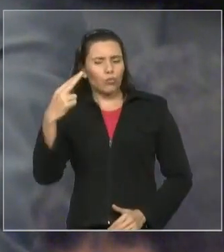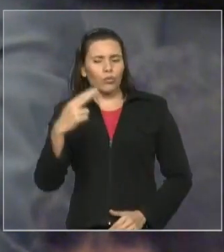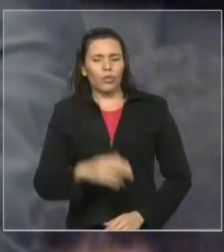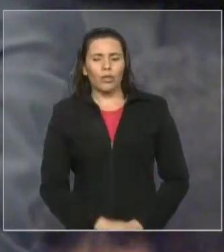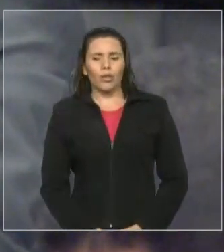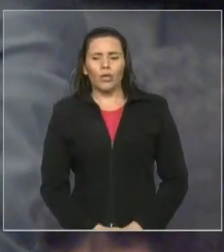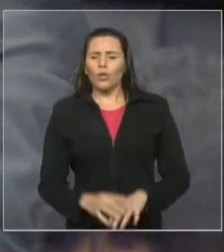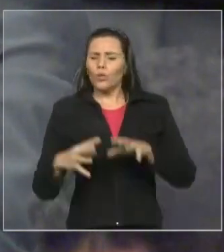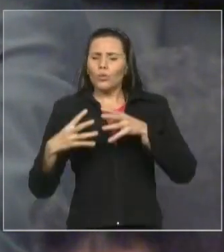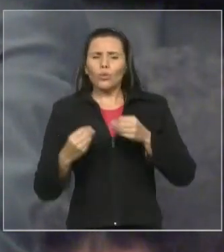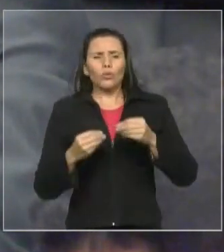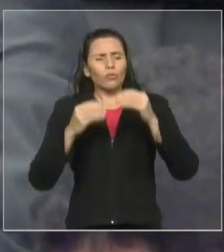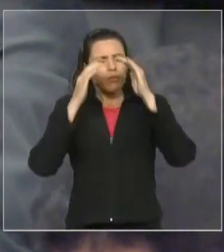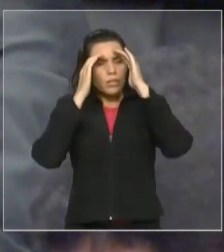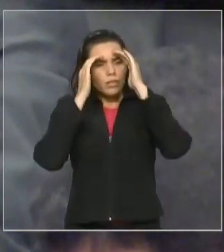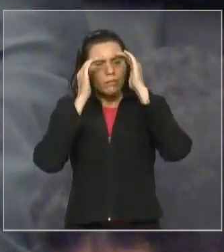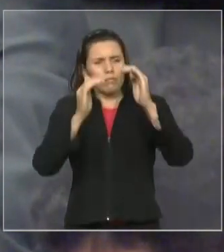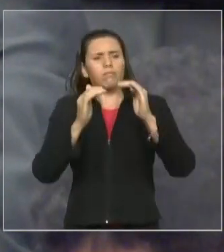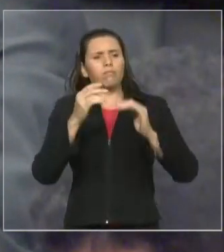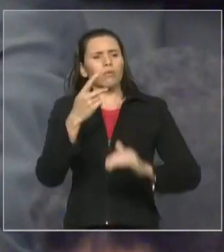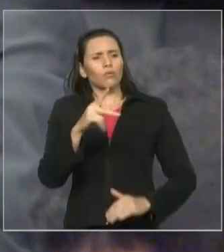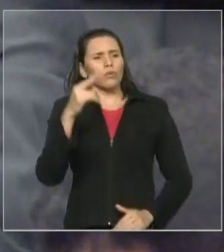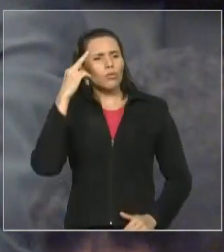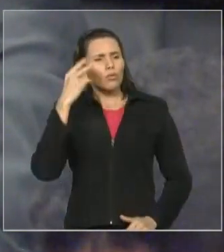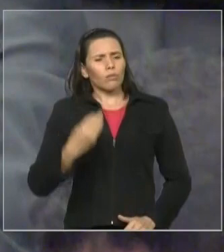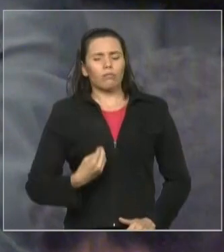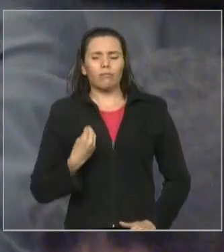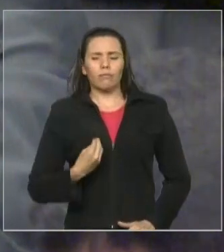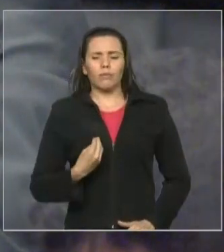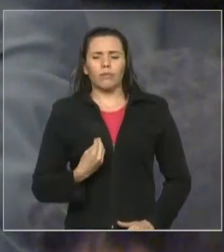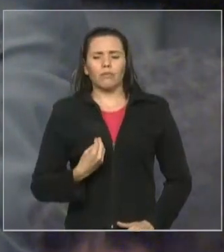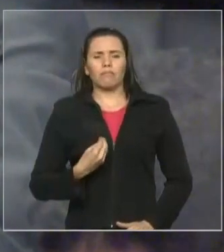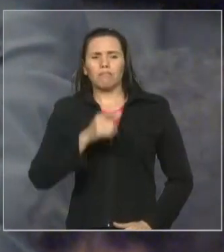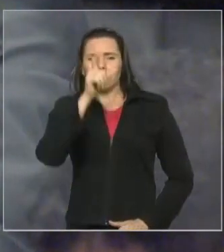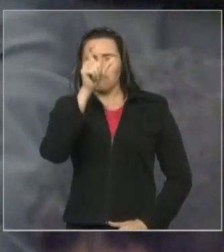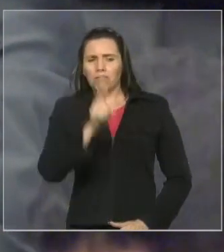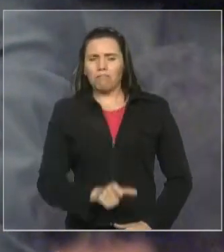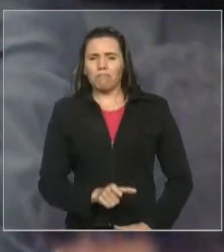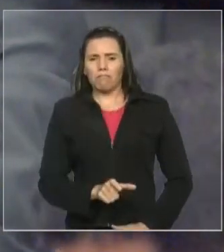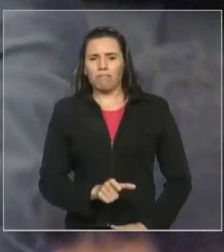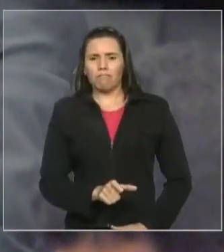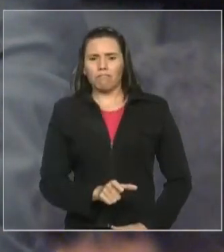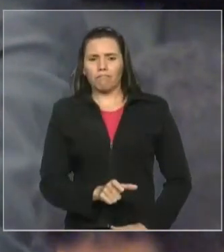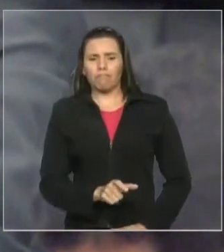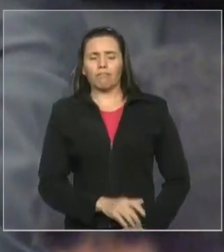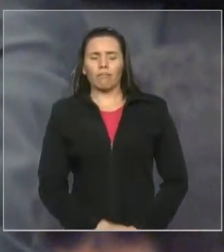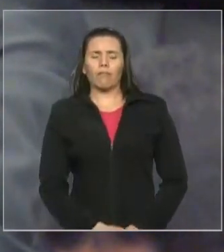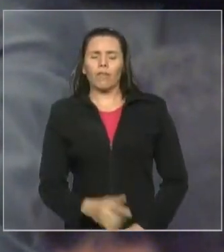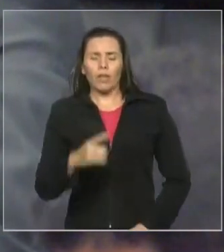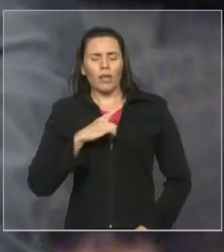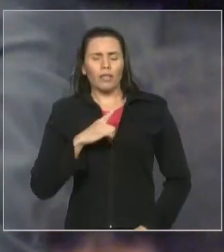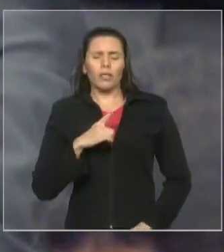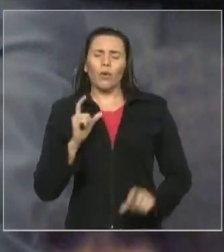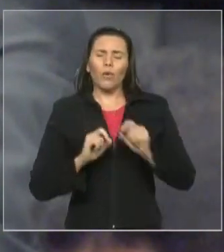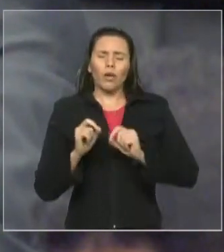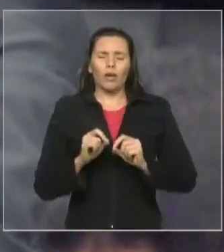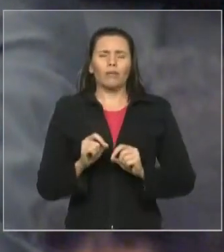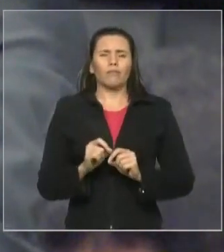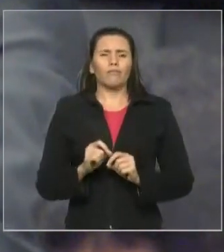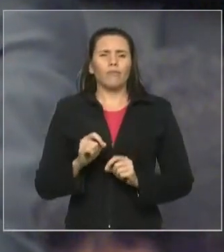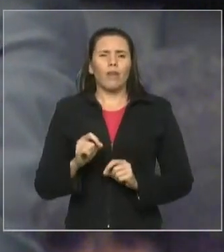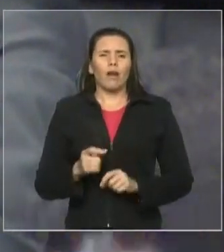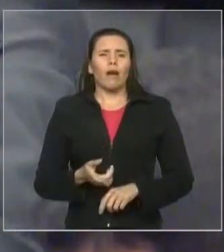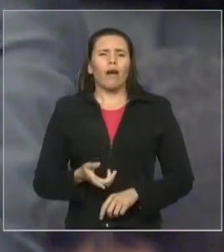respeitam sua trajetória. Uma pessoa que tem uma visão política muito aguçada,